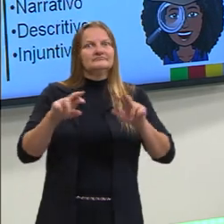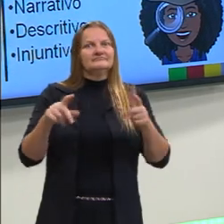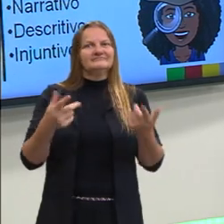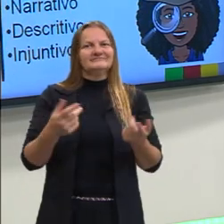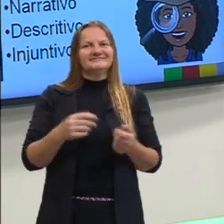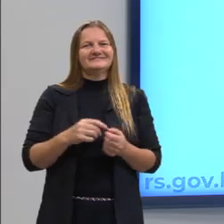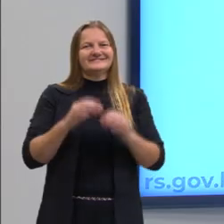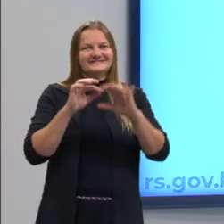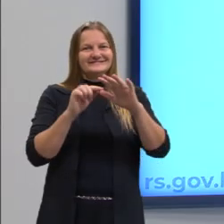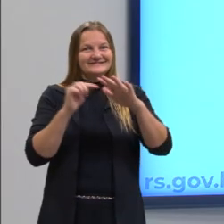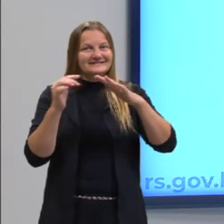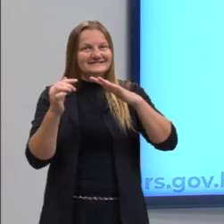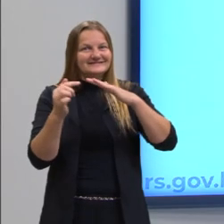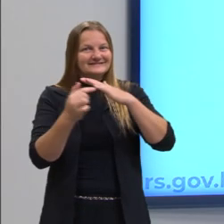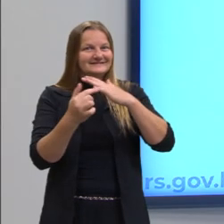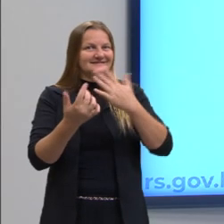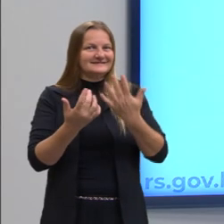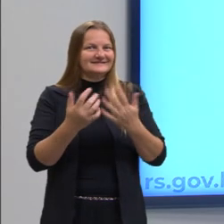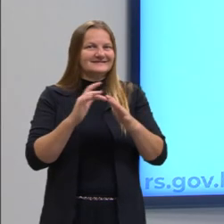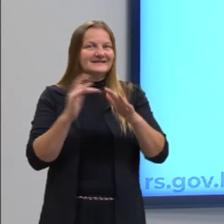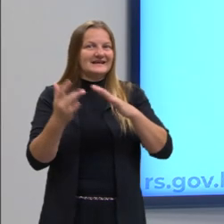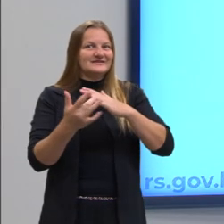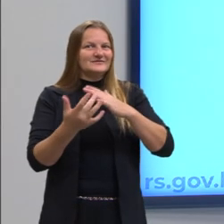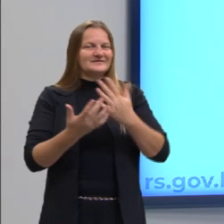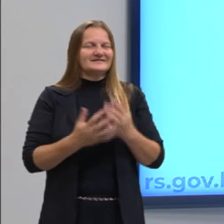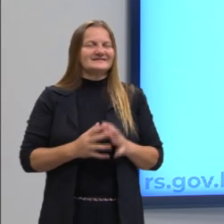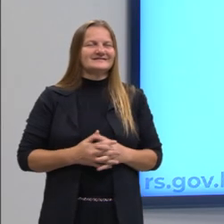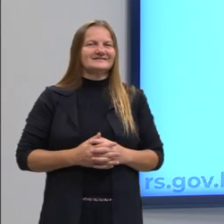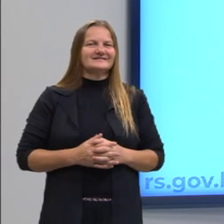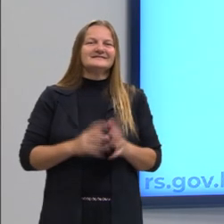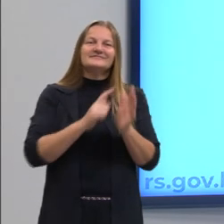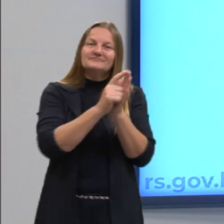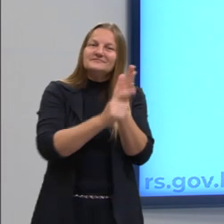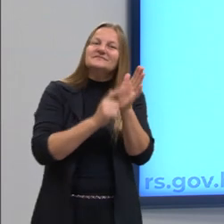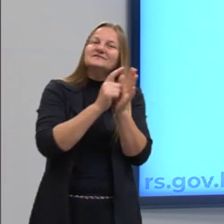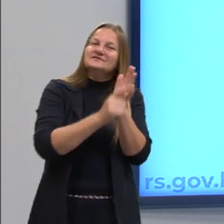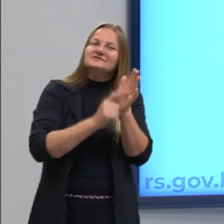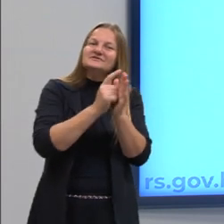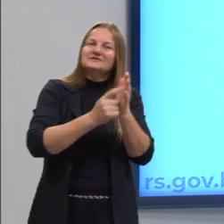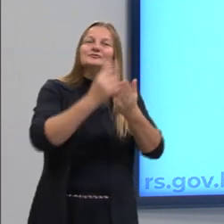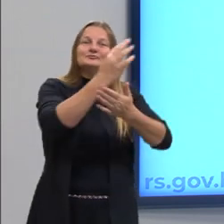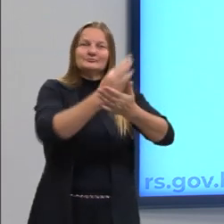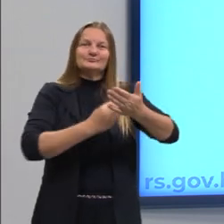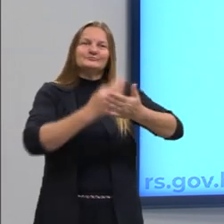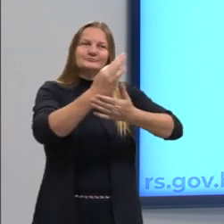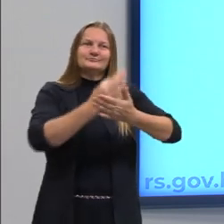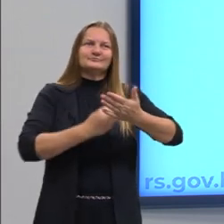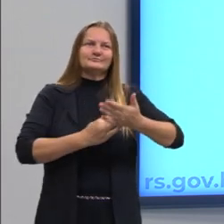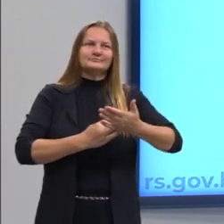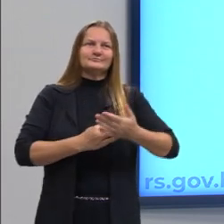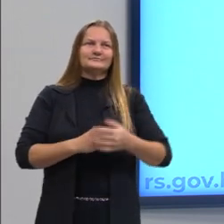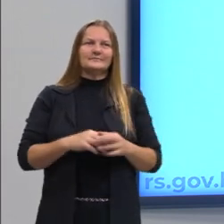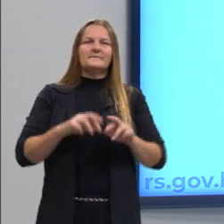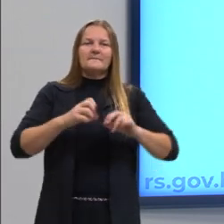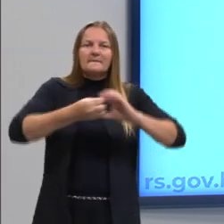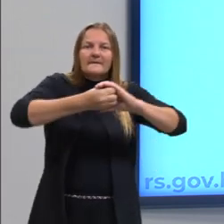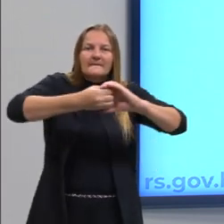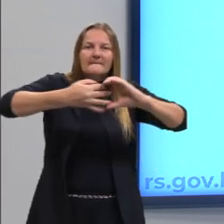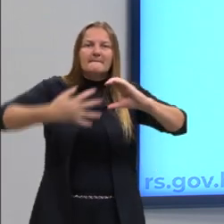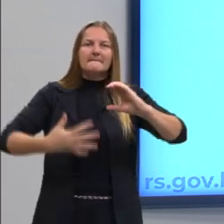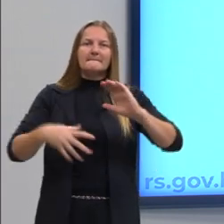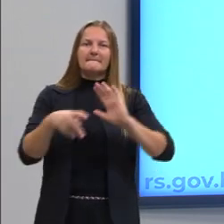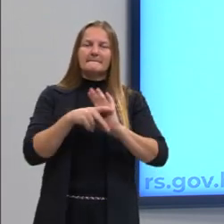trabalhando esses gêneros que são textos que possuem características